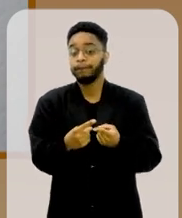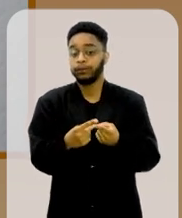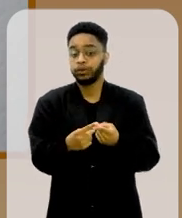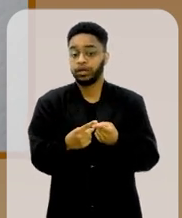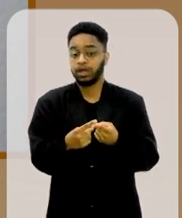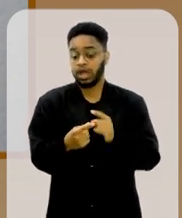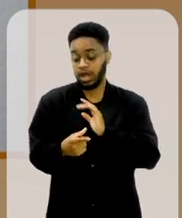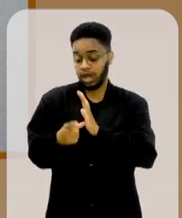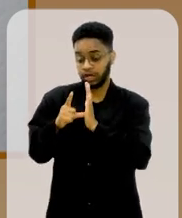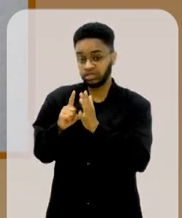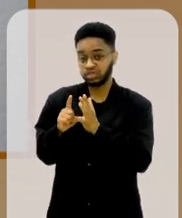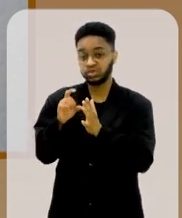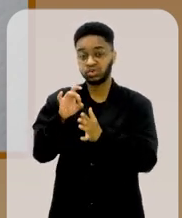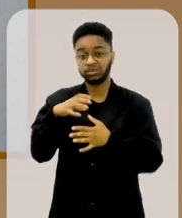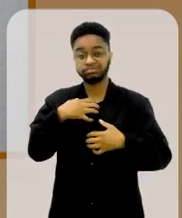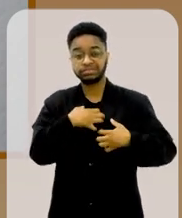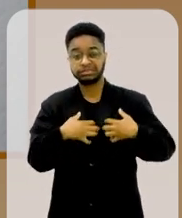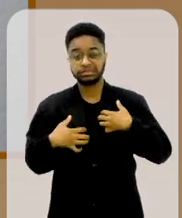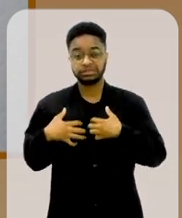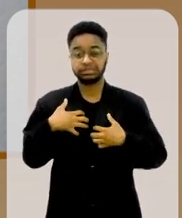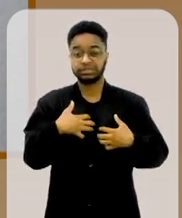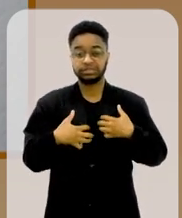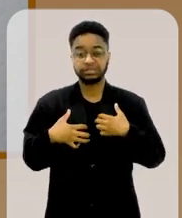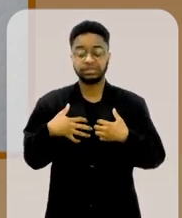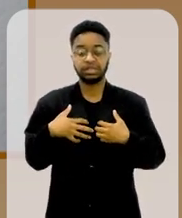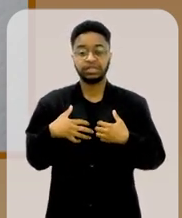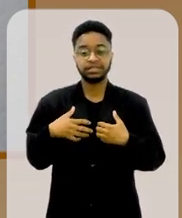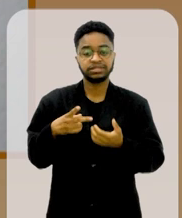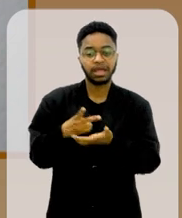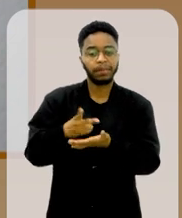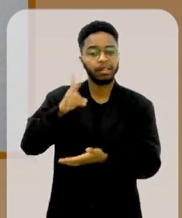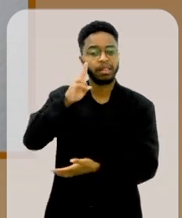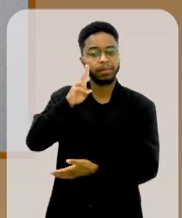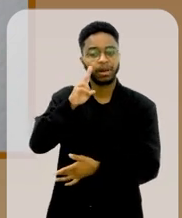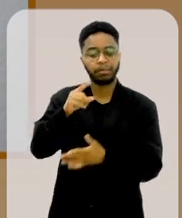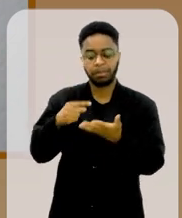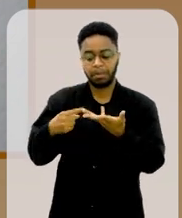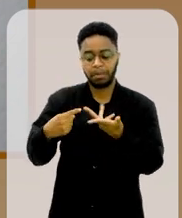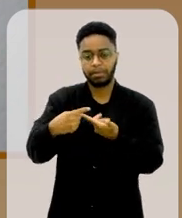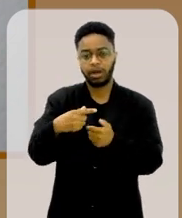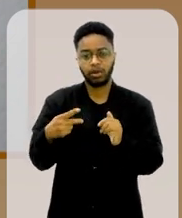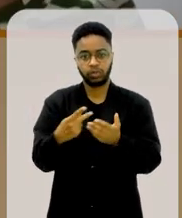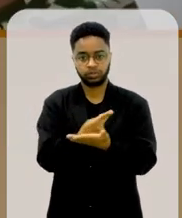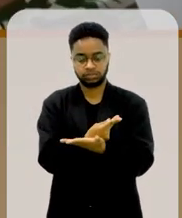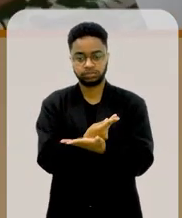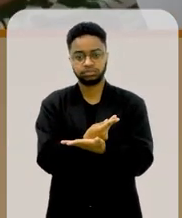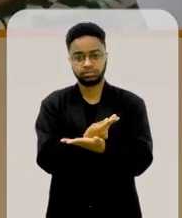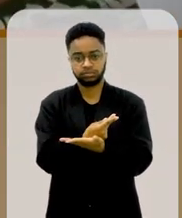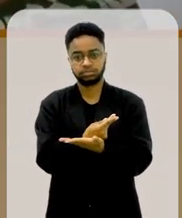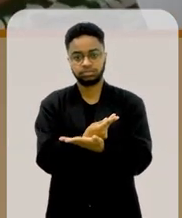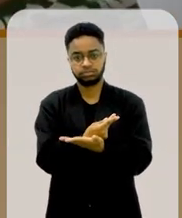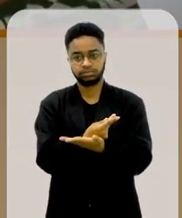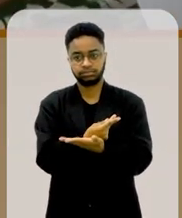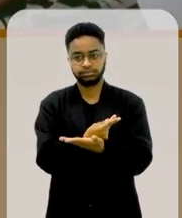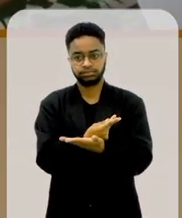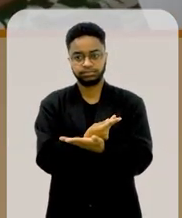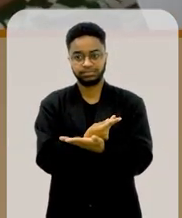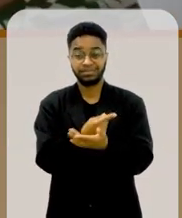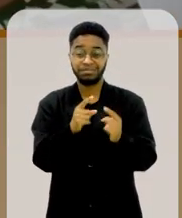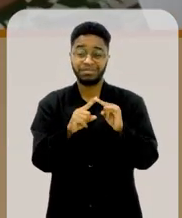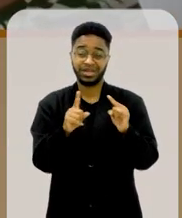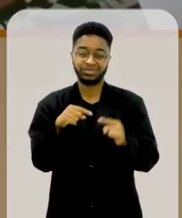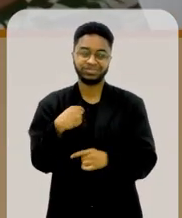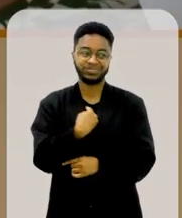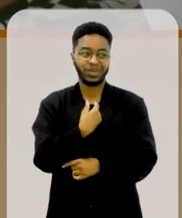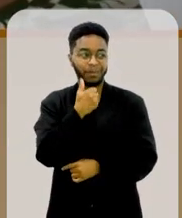até então, era só muita angústia e muito relembrar os fatos. Mas a gente,